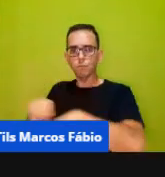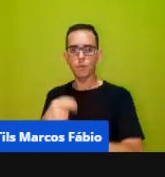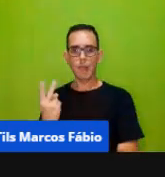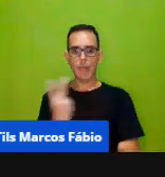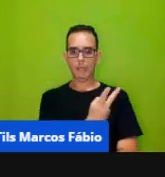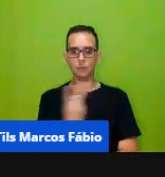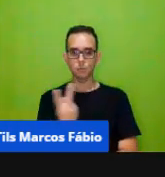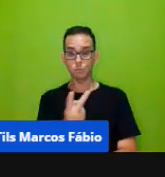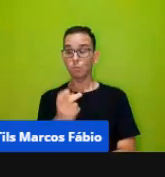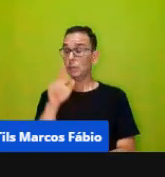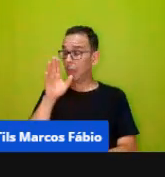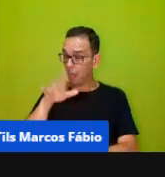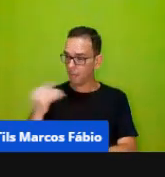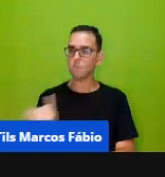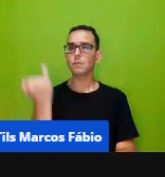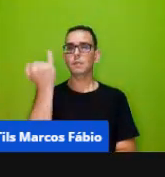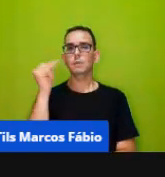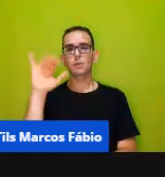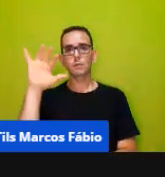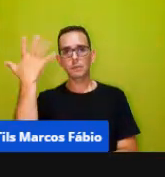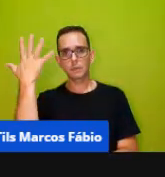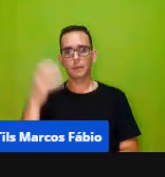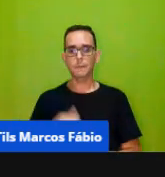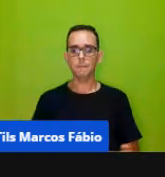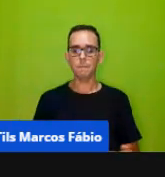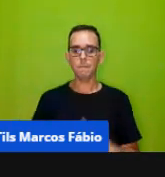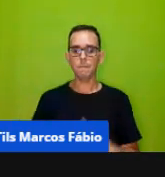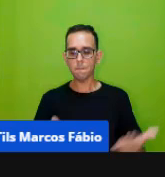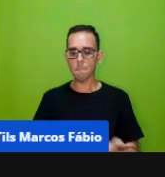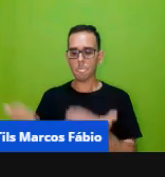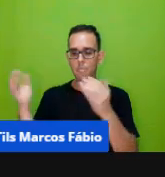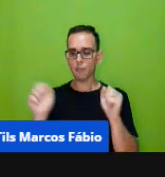é muito importante acontecer próximo por favor